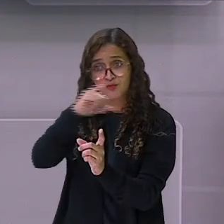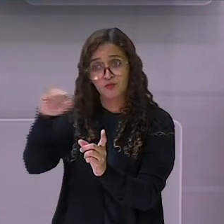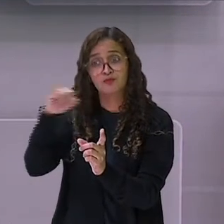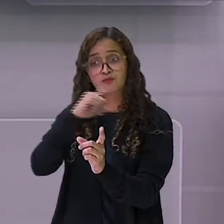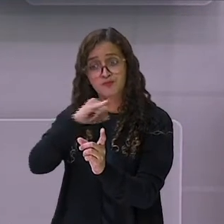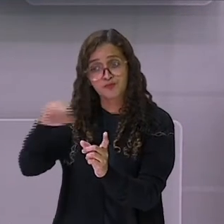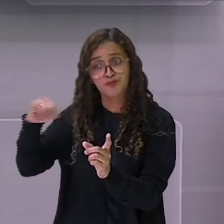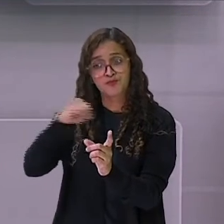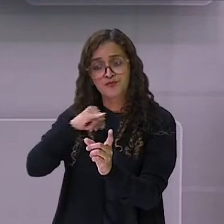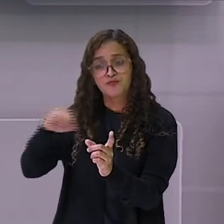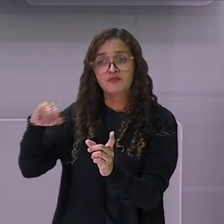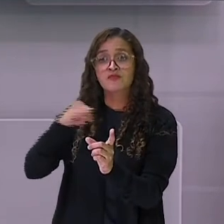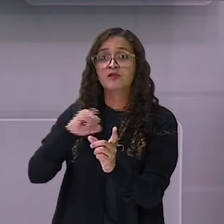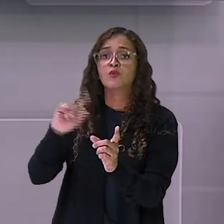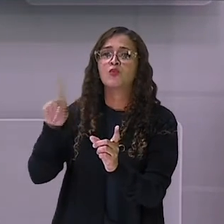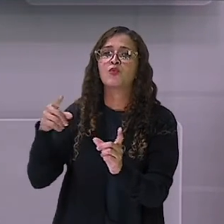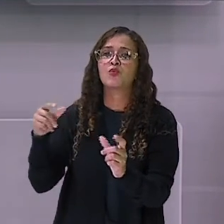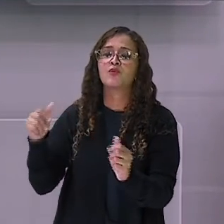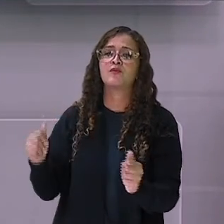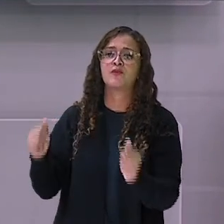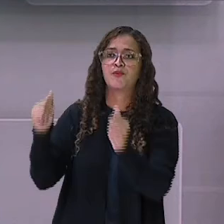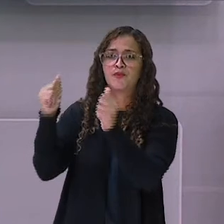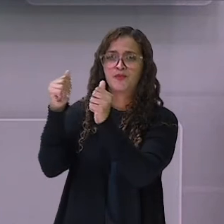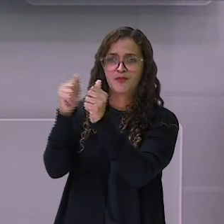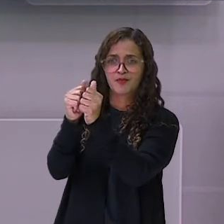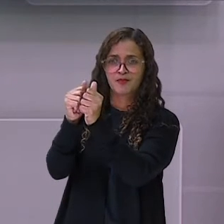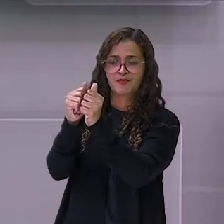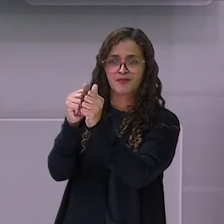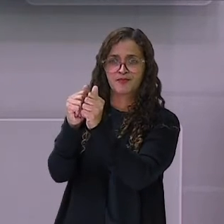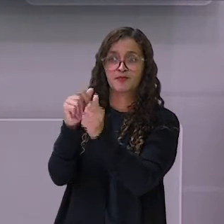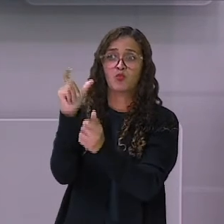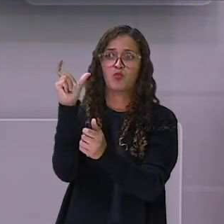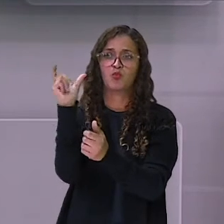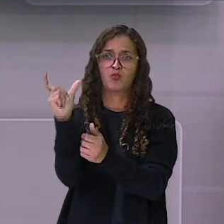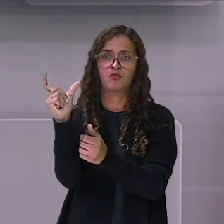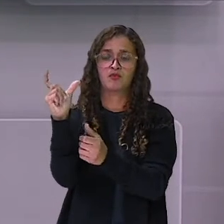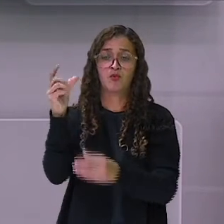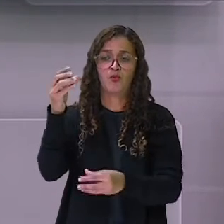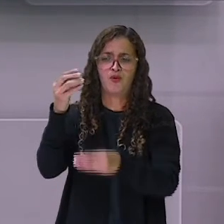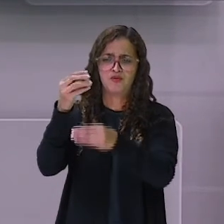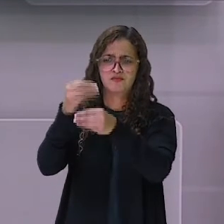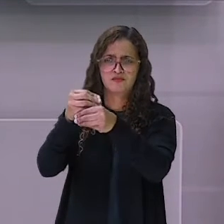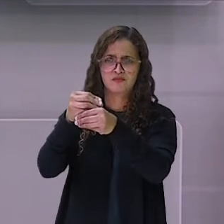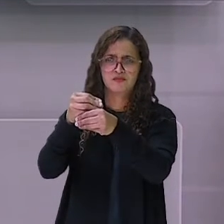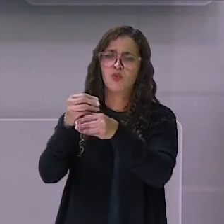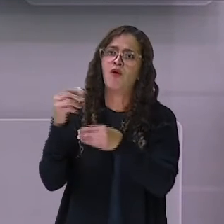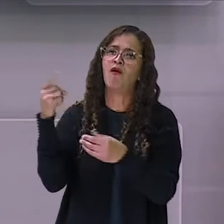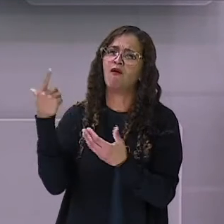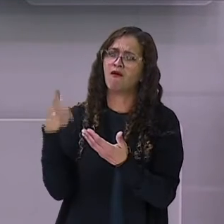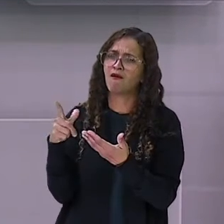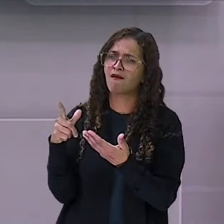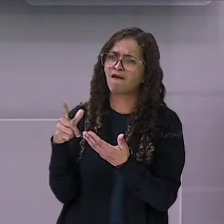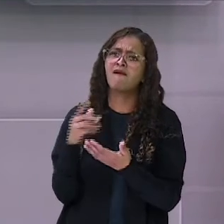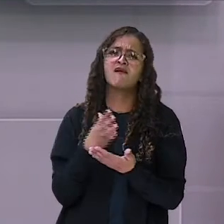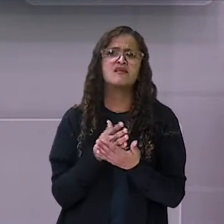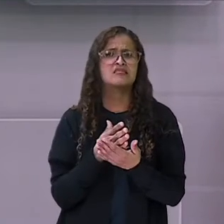sílaba tó para formar outra palavra. Será que vai dar certo?